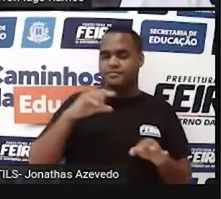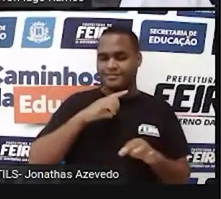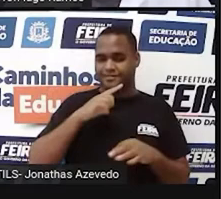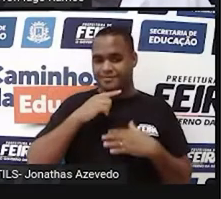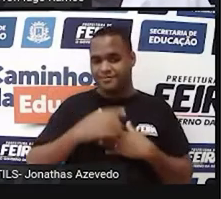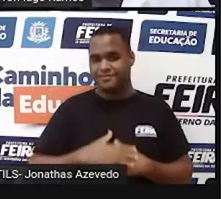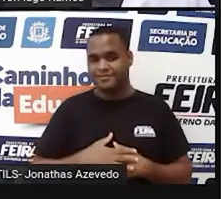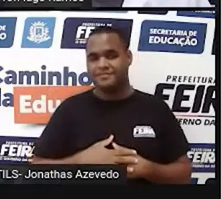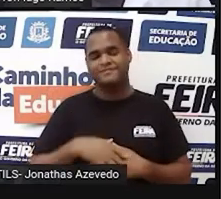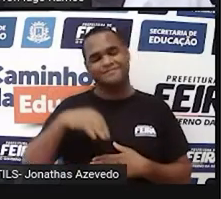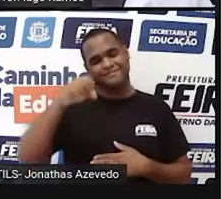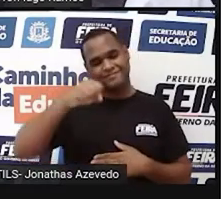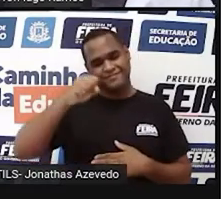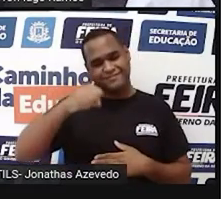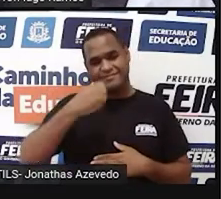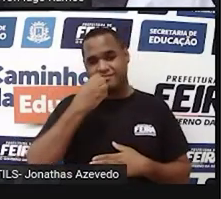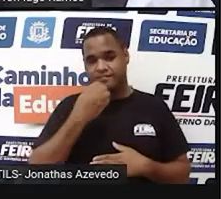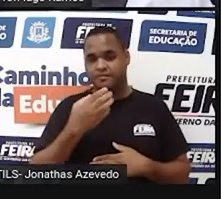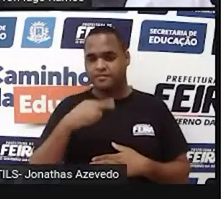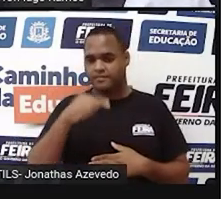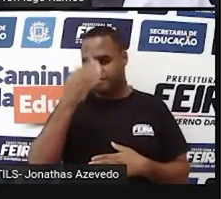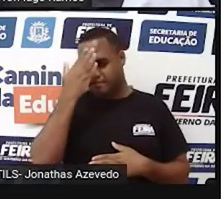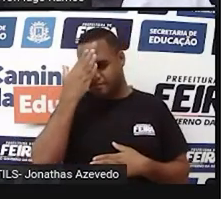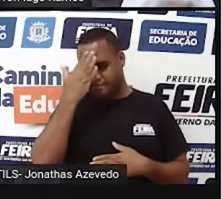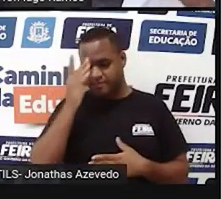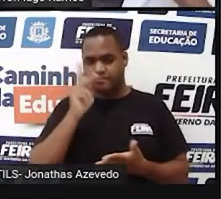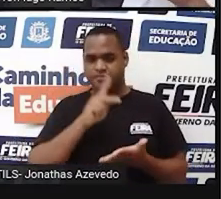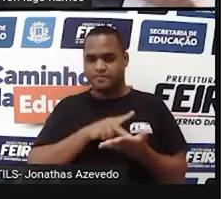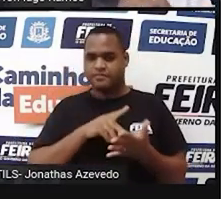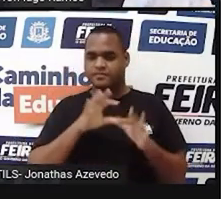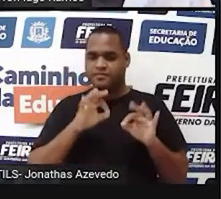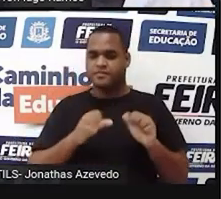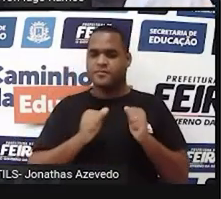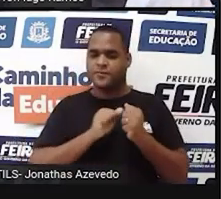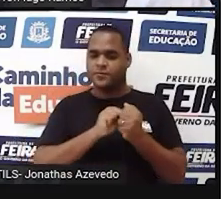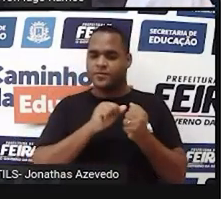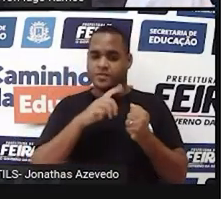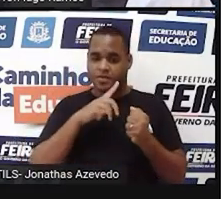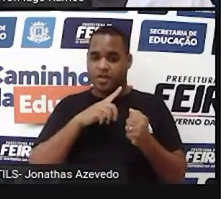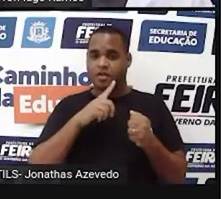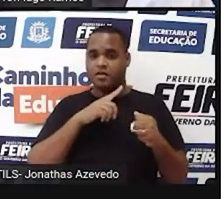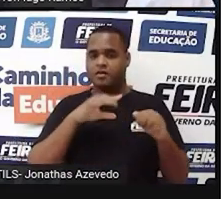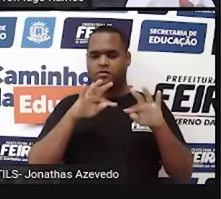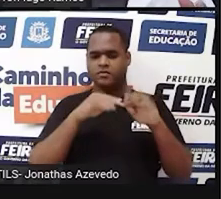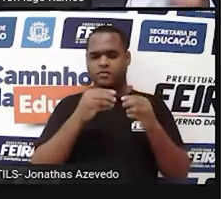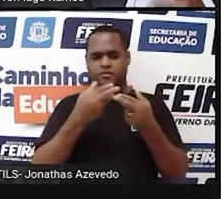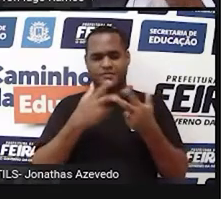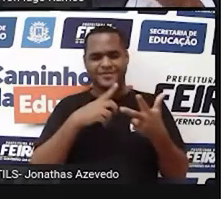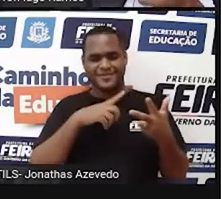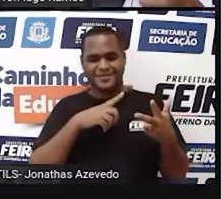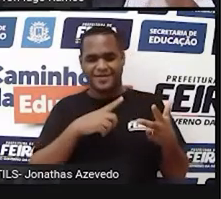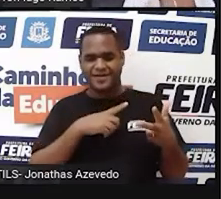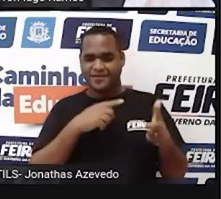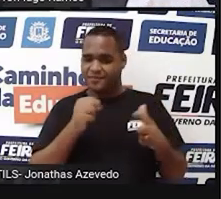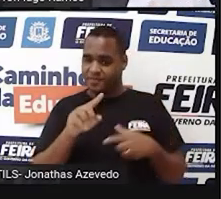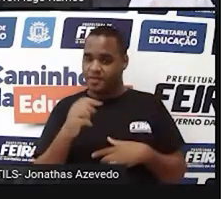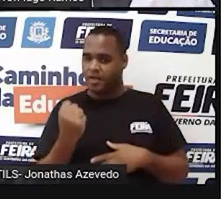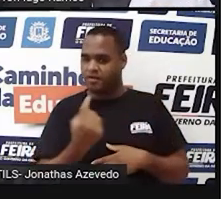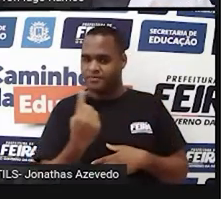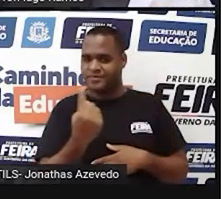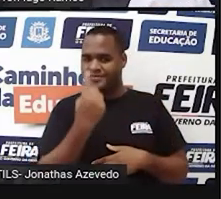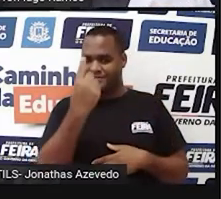Pois bem, né? E eu diria que, na verdade, você é acompanhado por elas, porque você tem uma altura,